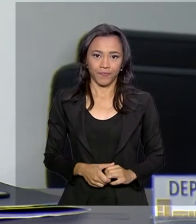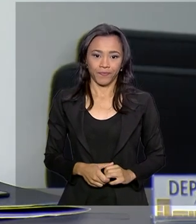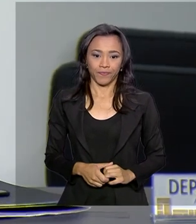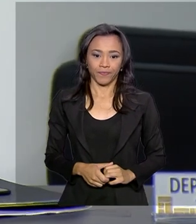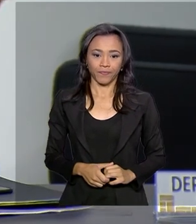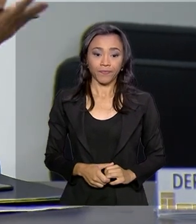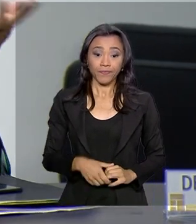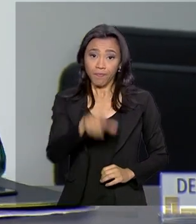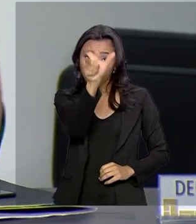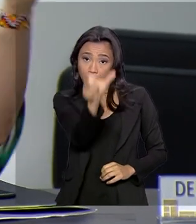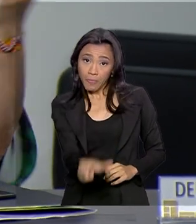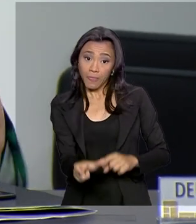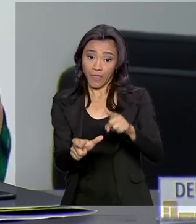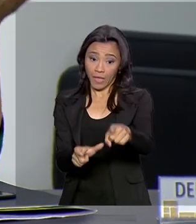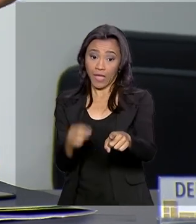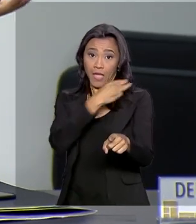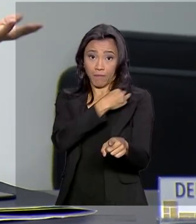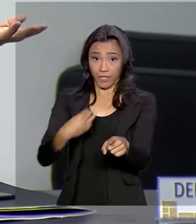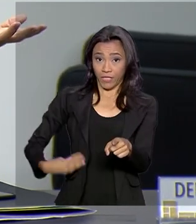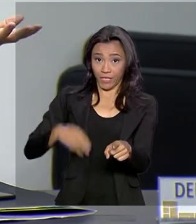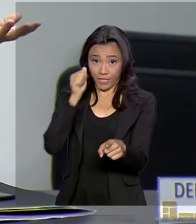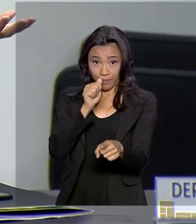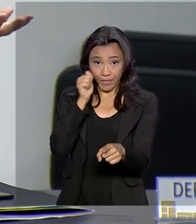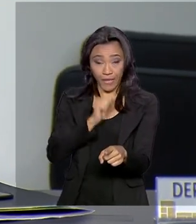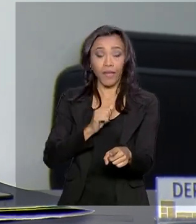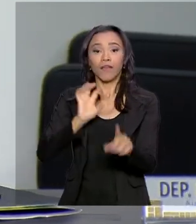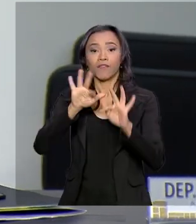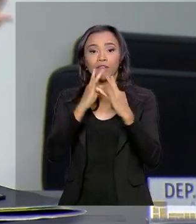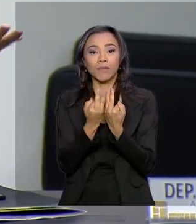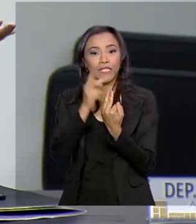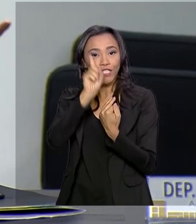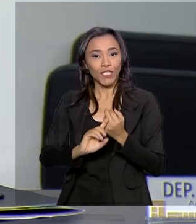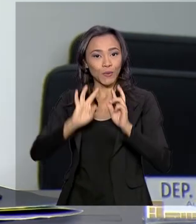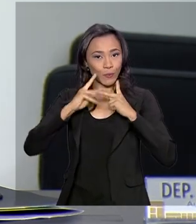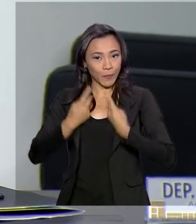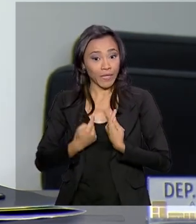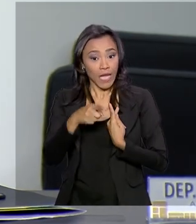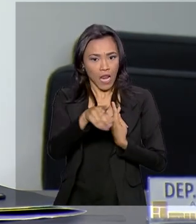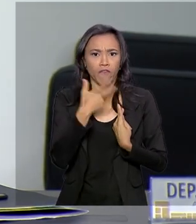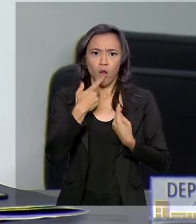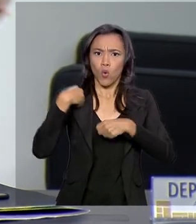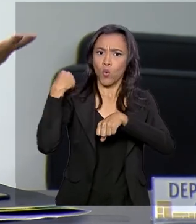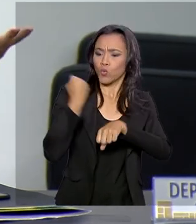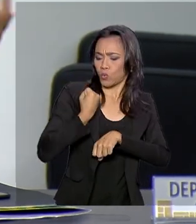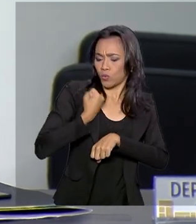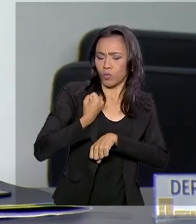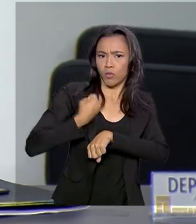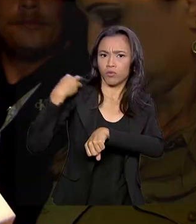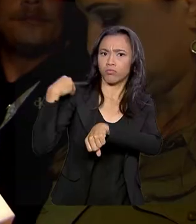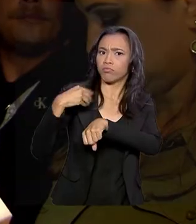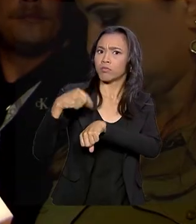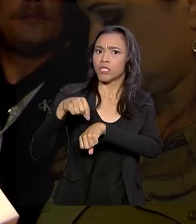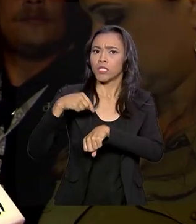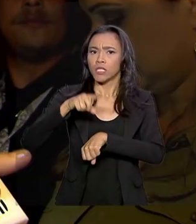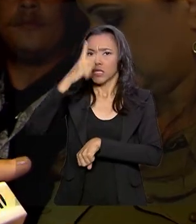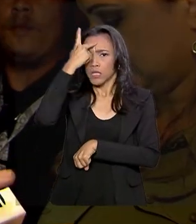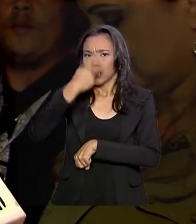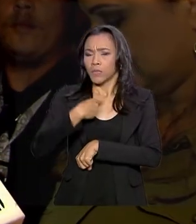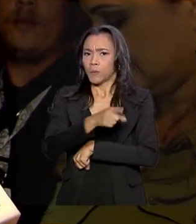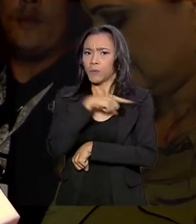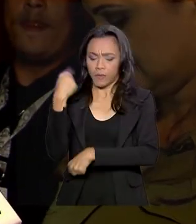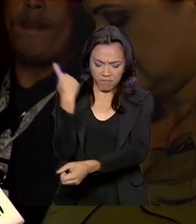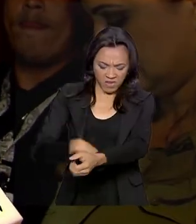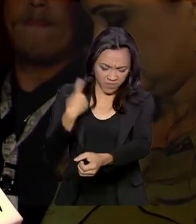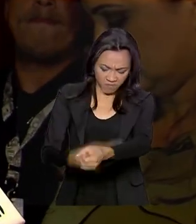A ministra da Mulher, Família e Direitos Humanos destacou os índices de suicídio e automutilação entre crianças,